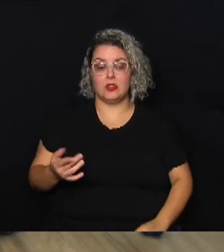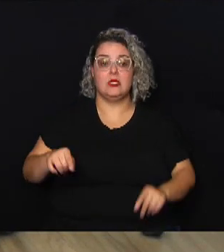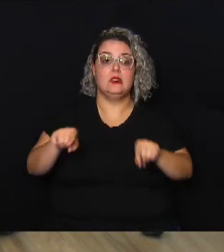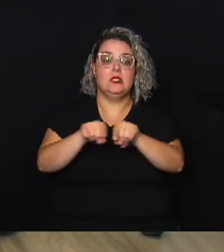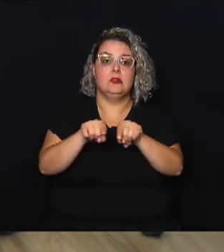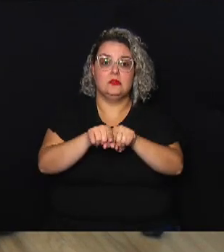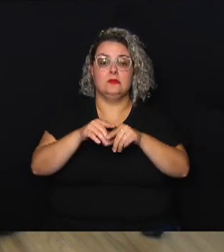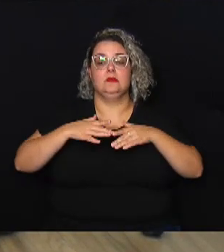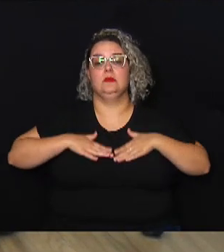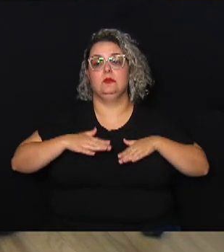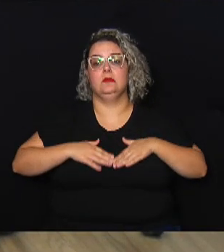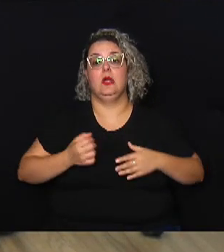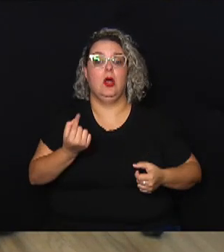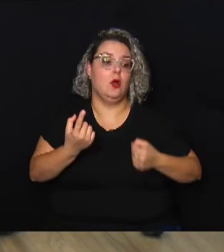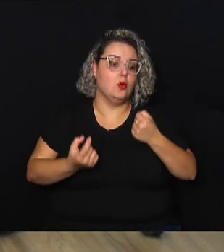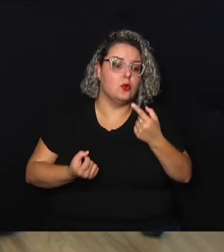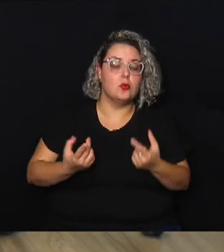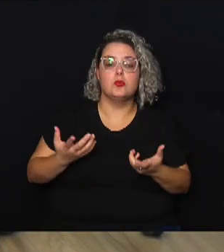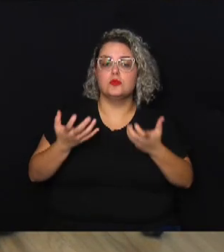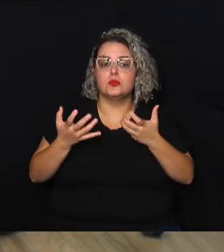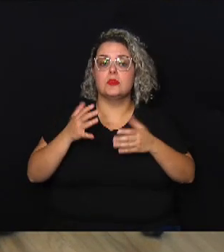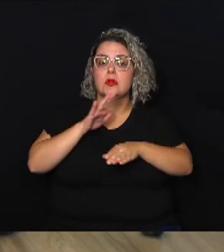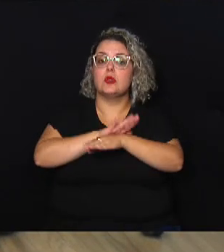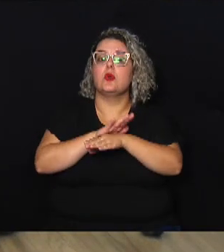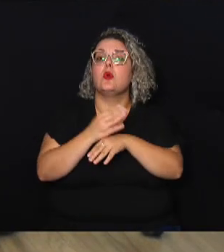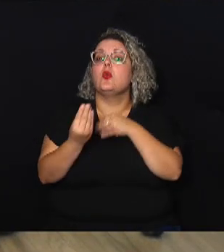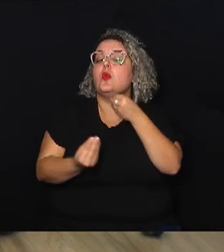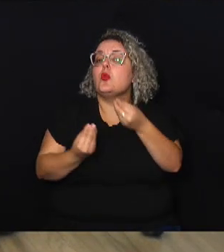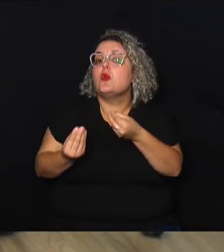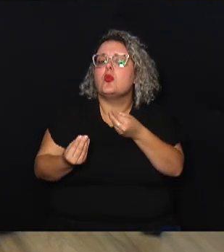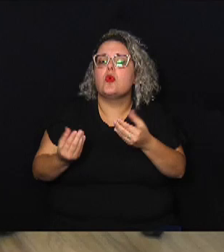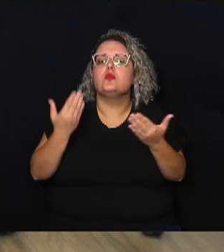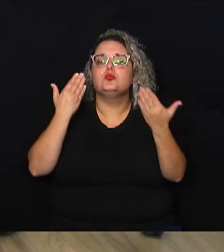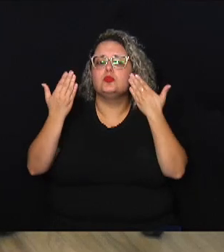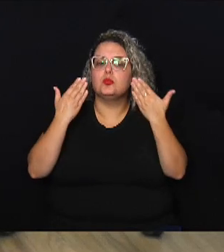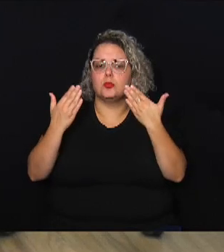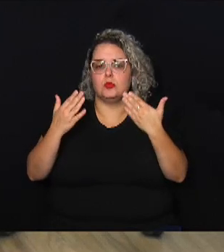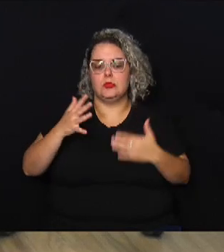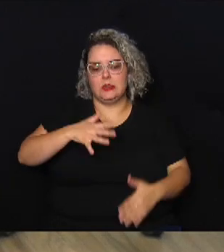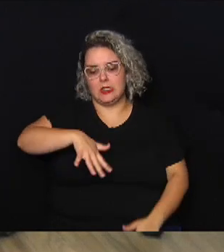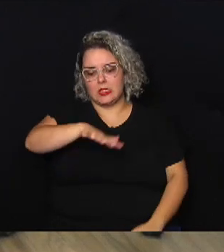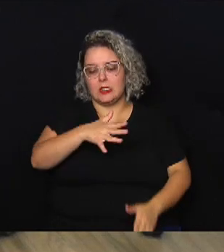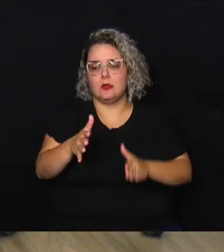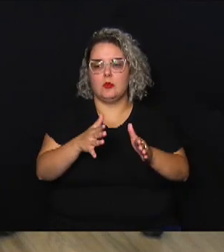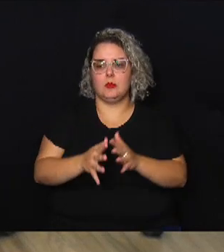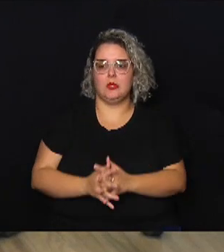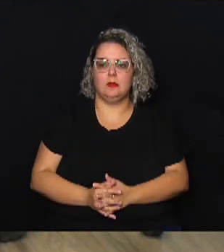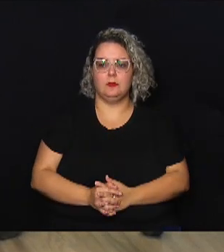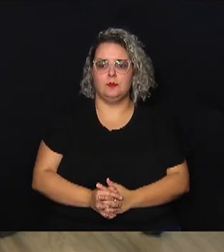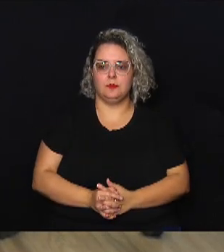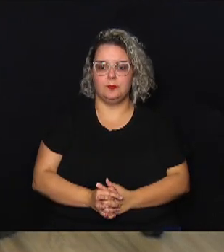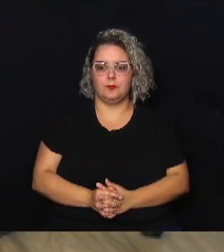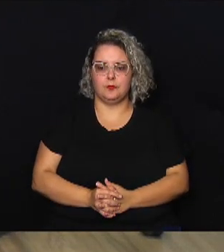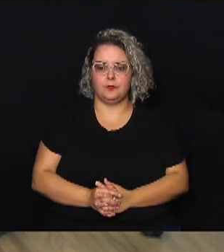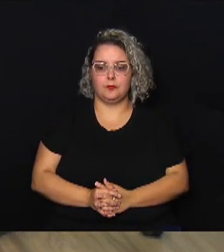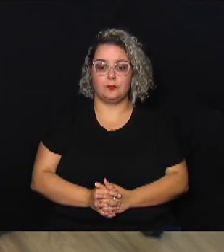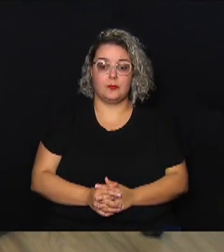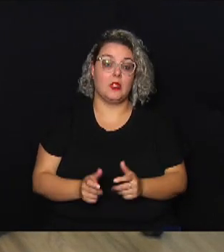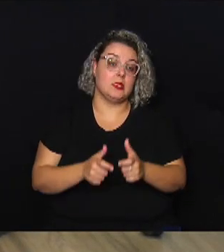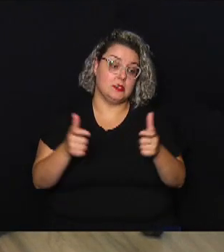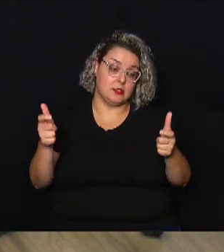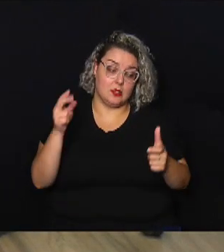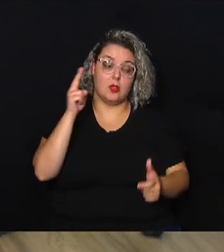acalmar alguns daqueles que querem ajudar como que é essa questão psicológica naquele momento sim nessas grandes emergências